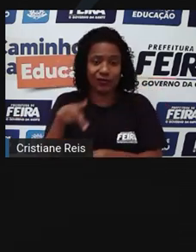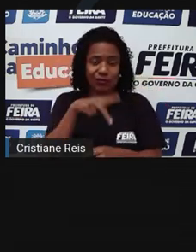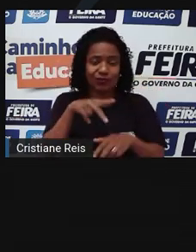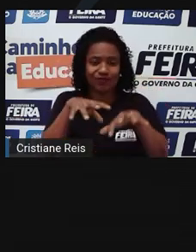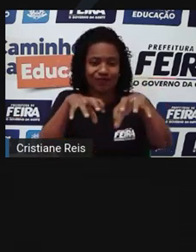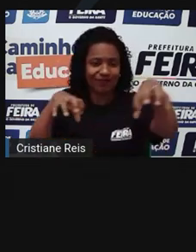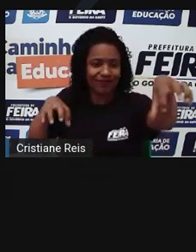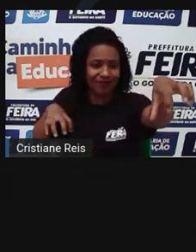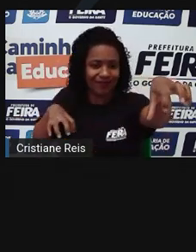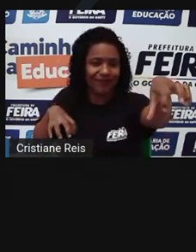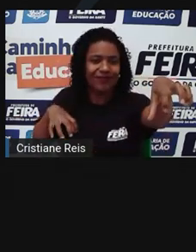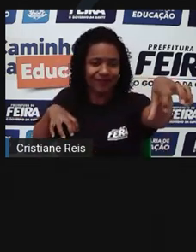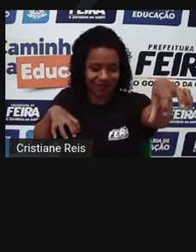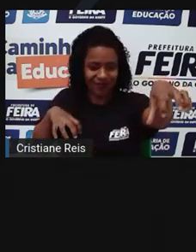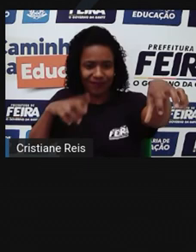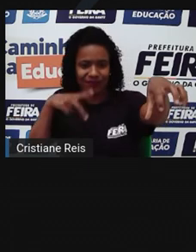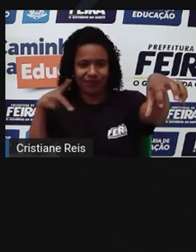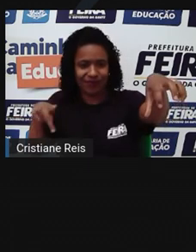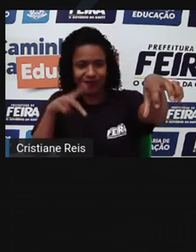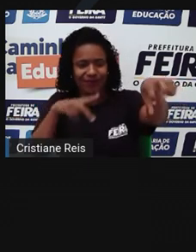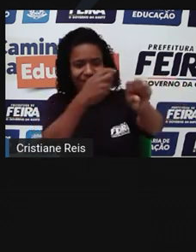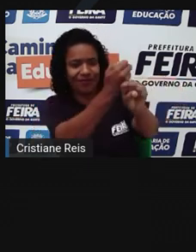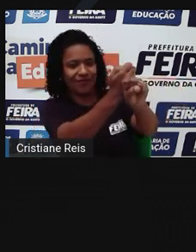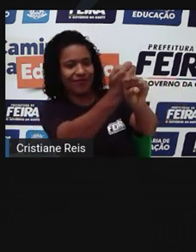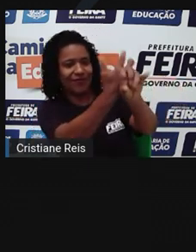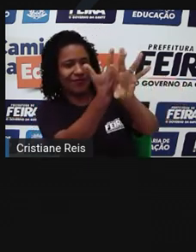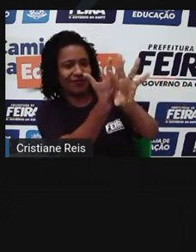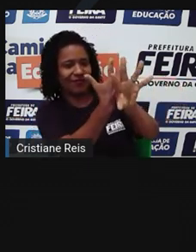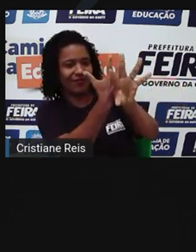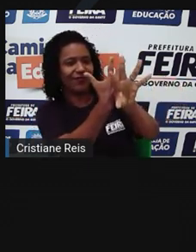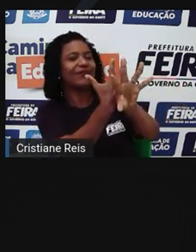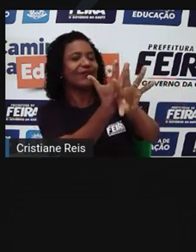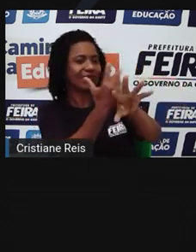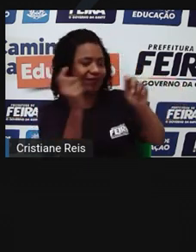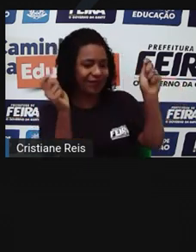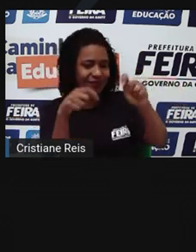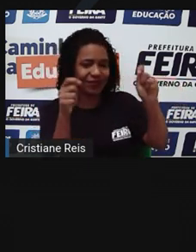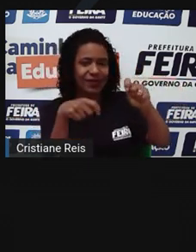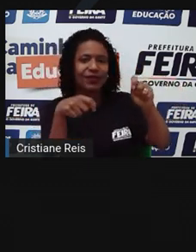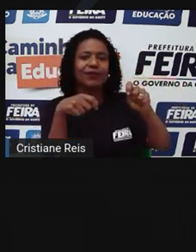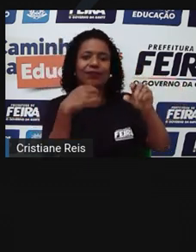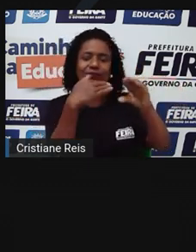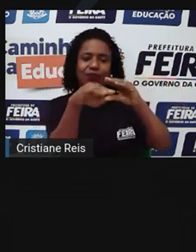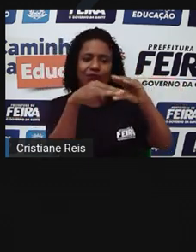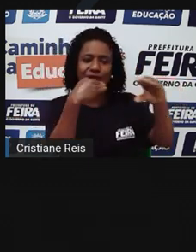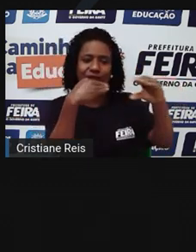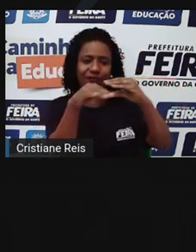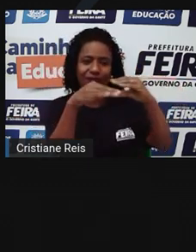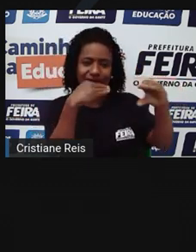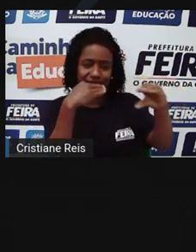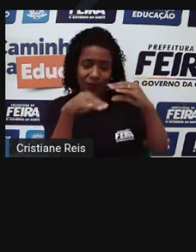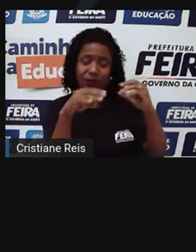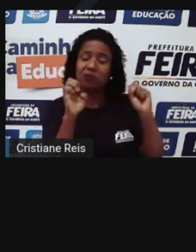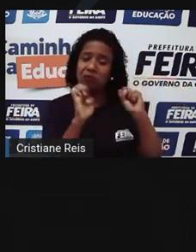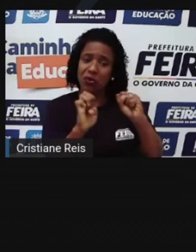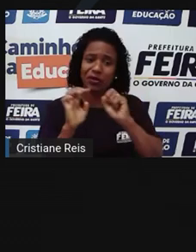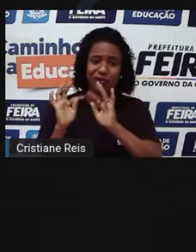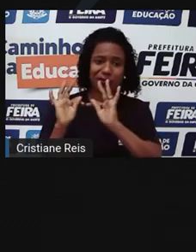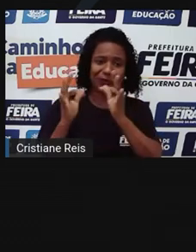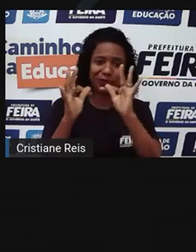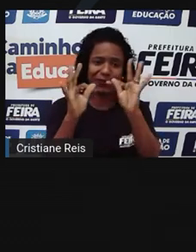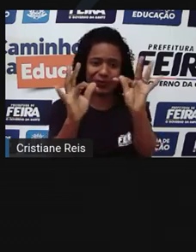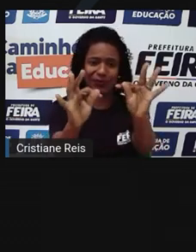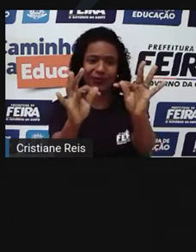física ou temporalmente, e por isso, faz-se necessária a utilização de meios e tecnologias de